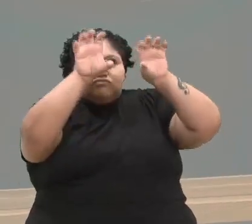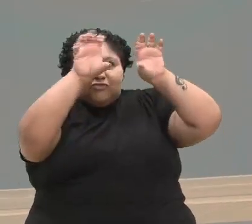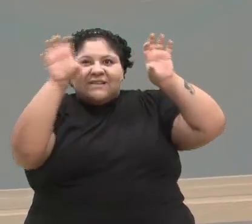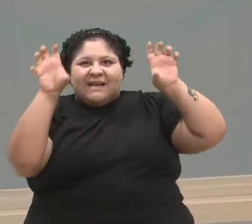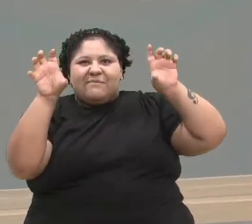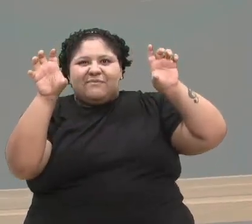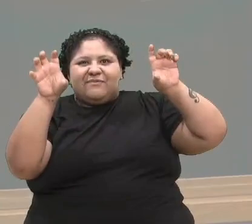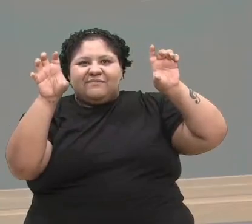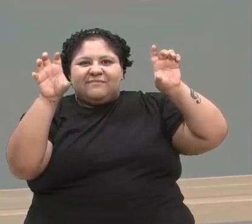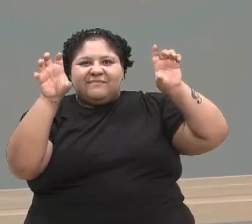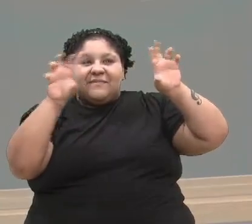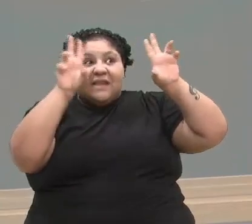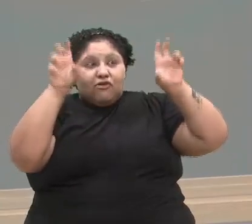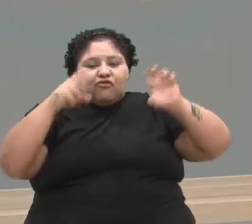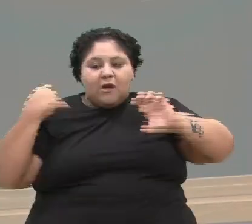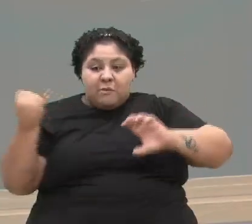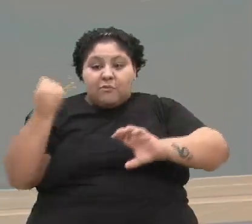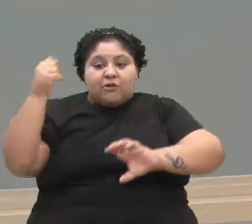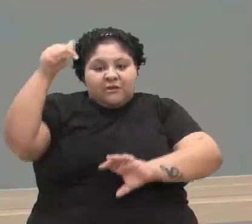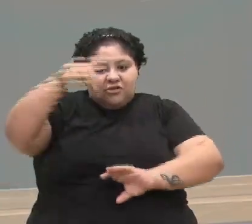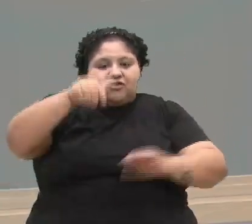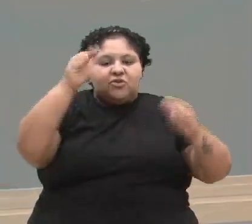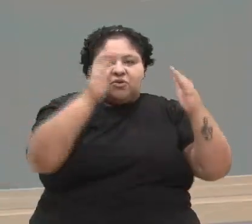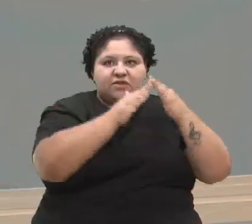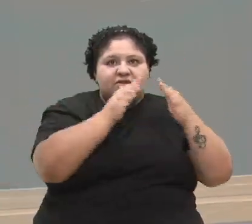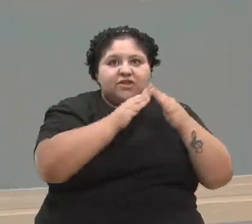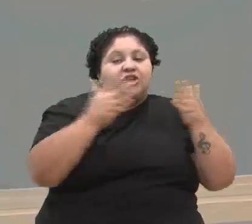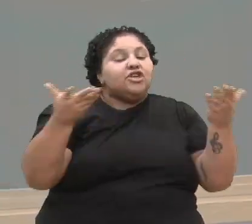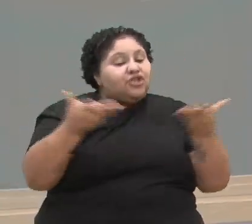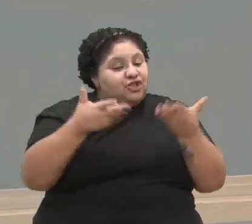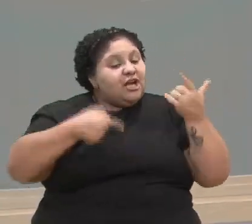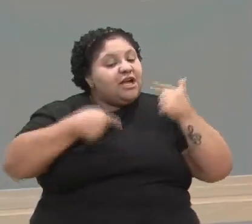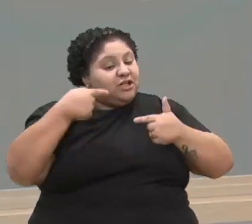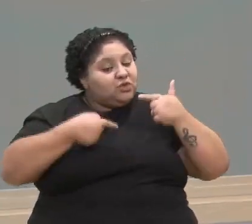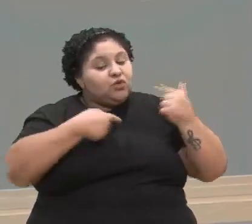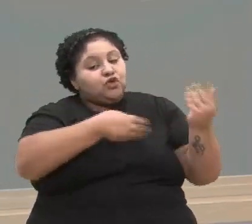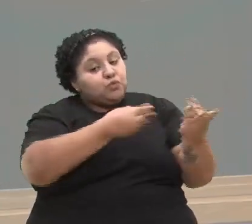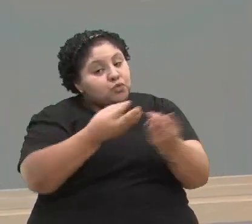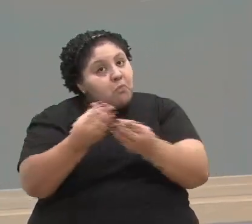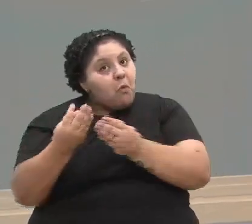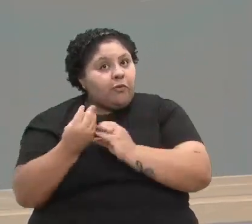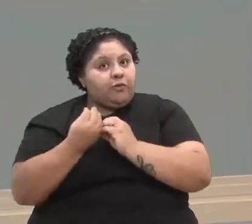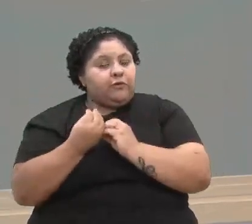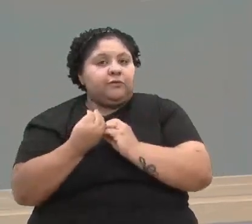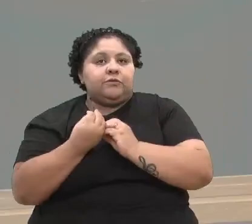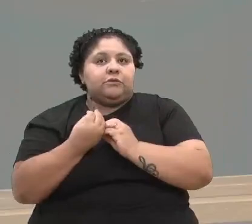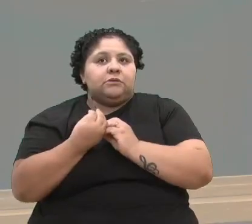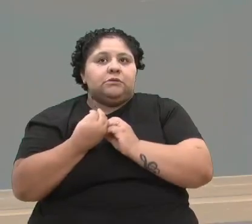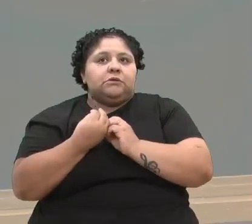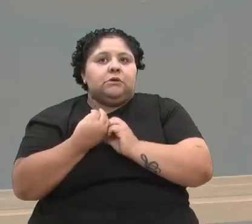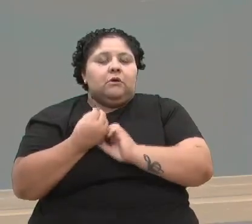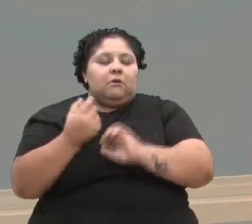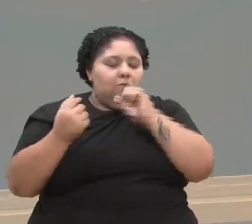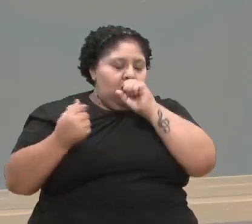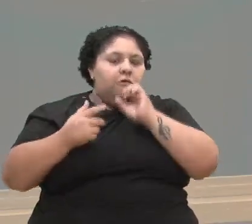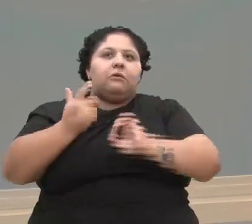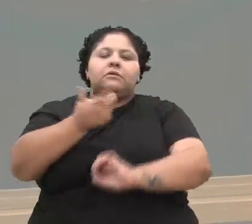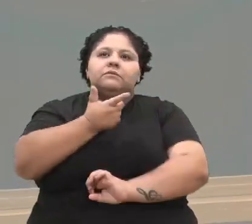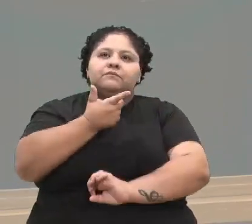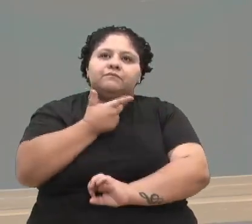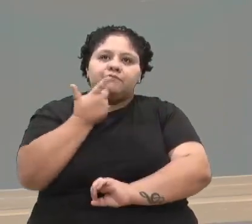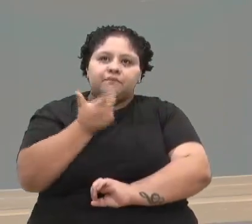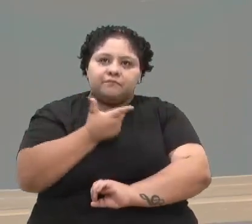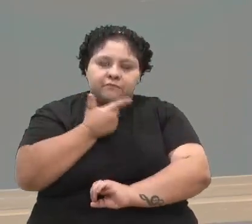tão importante que nós, aqui nessa casa, já discutimos várias vezes, né, e na fala do